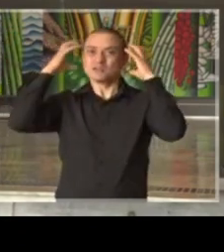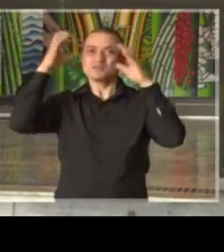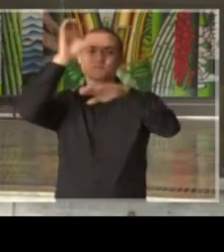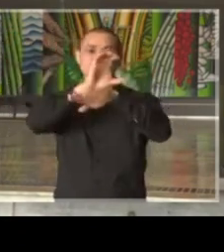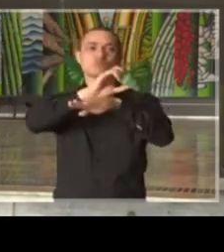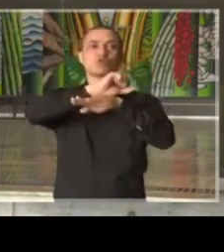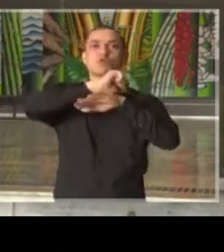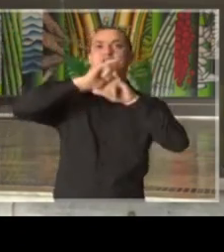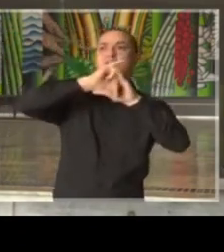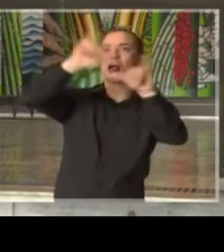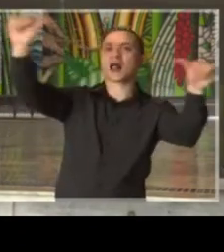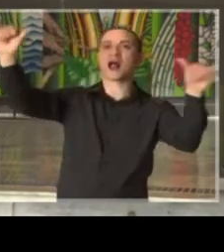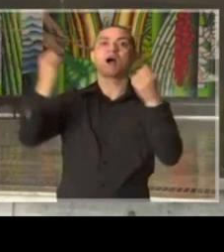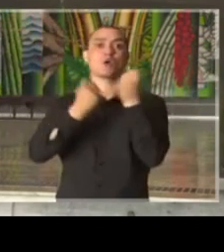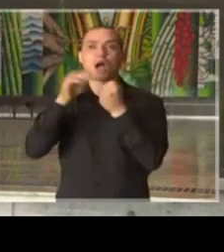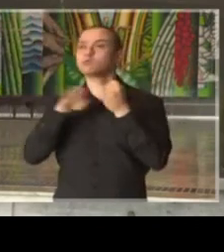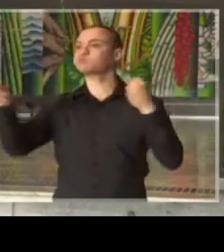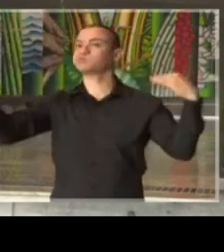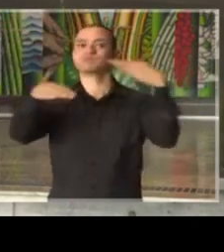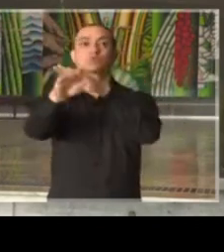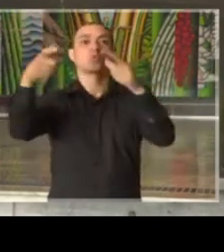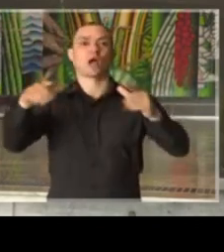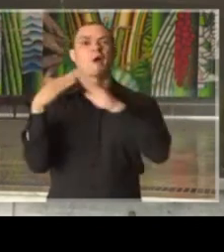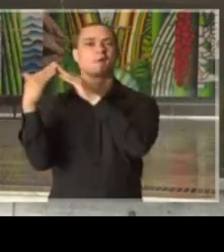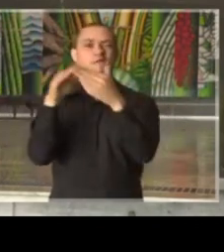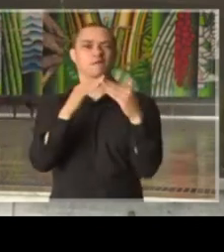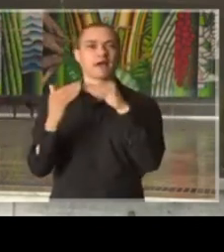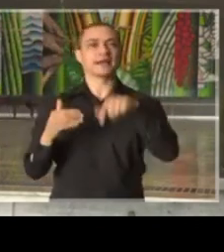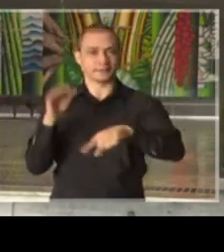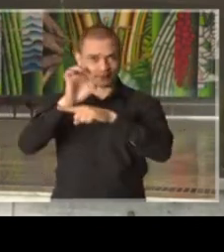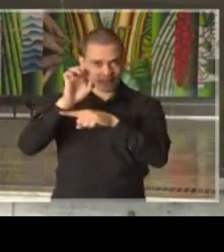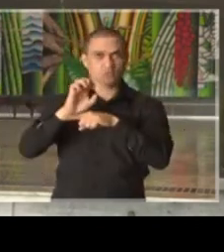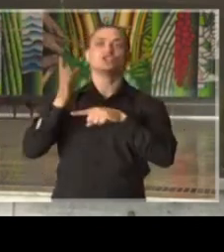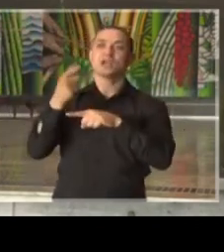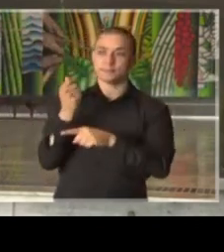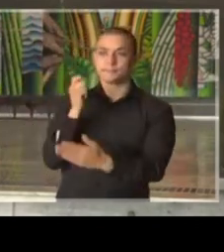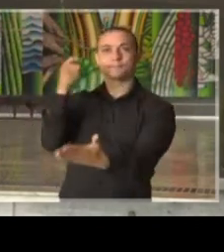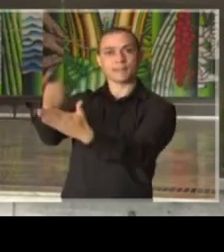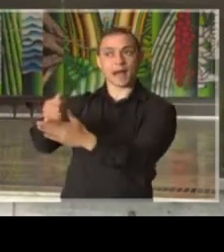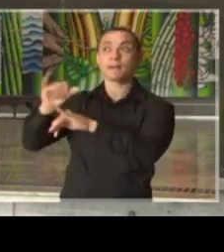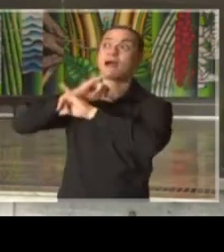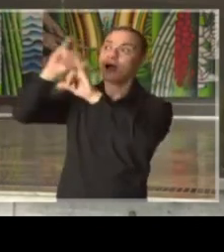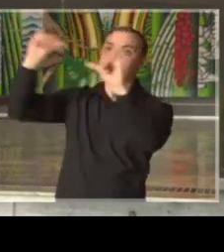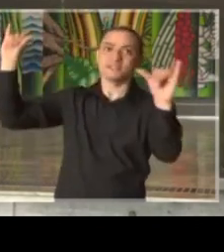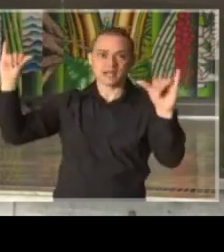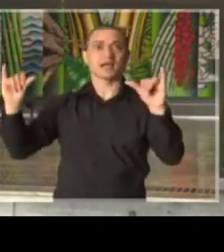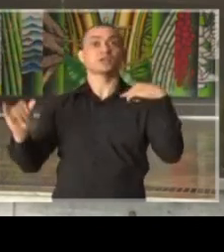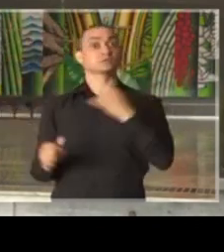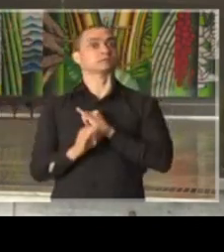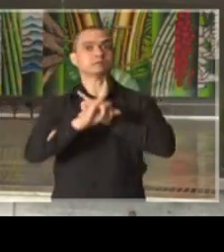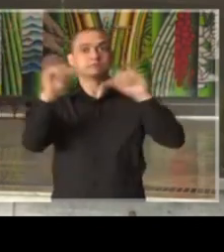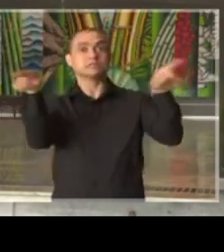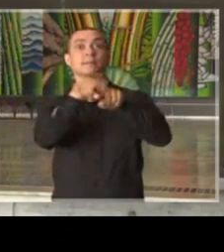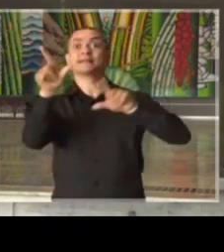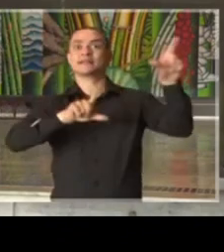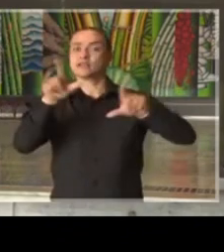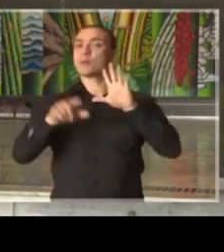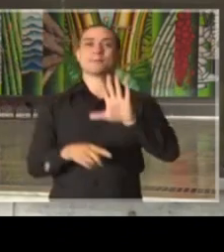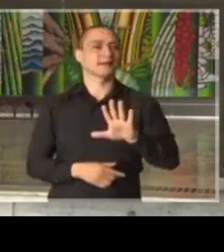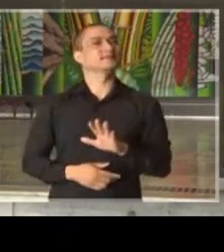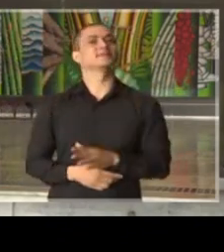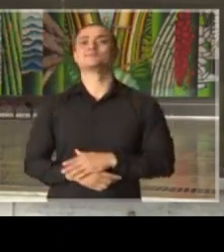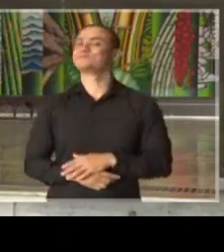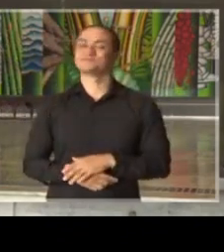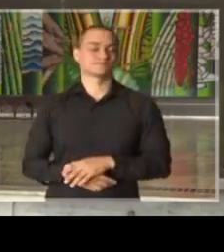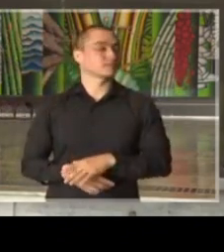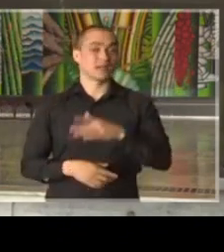para levar informação à população, o governo do Estado tem investido em campanhas de massa, mas, mesmo assim, para